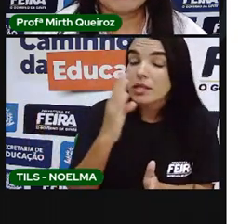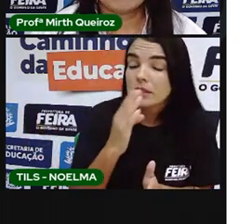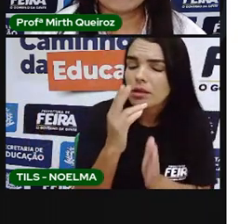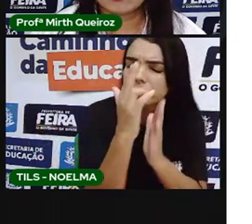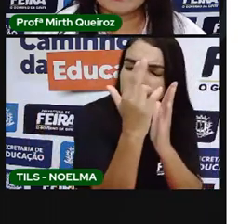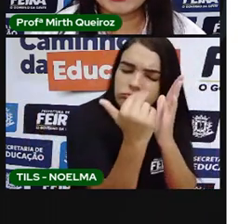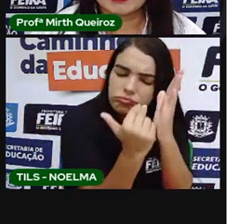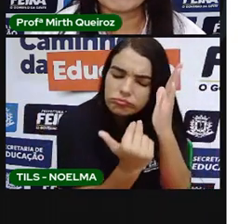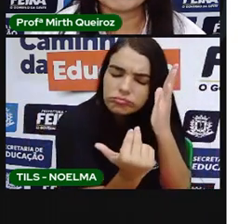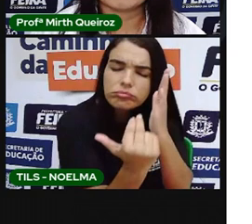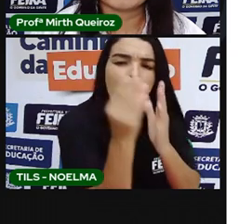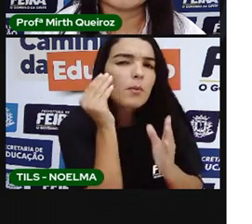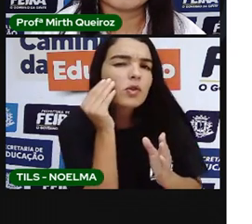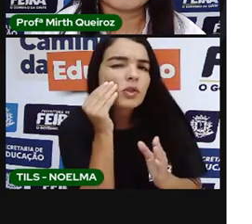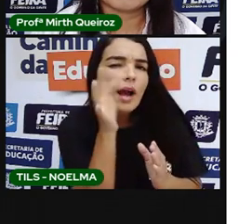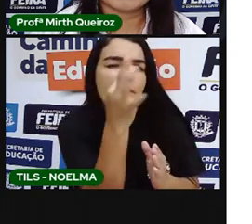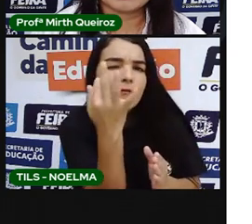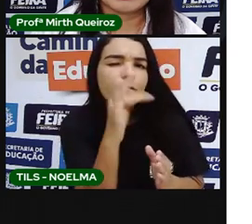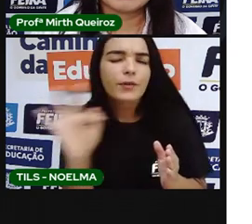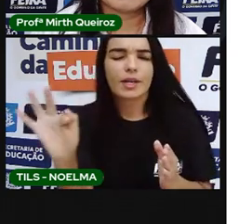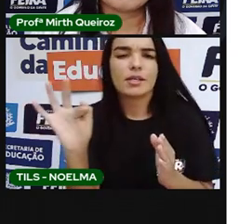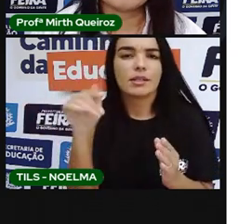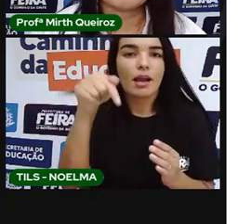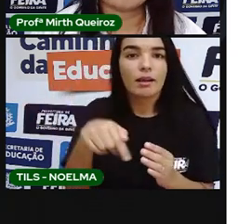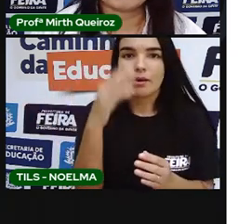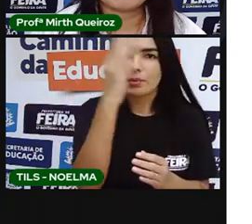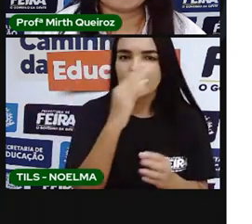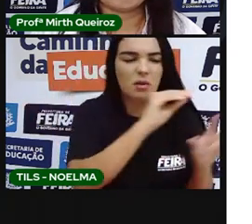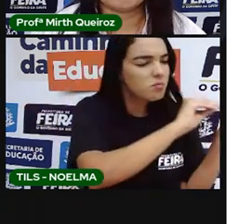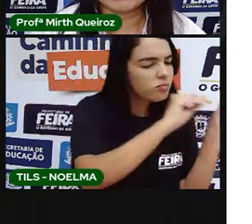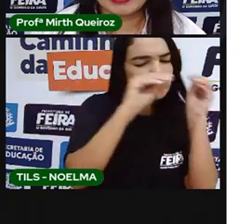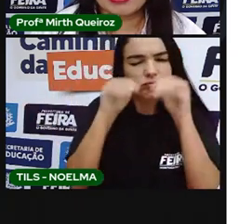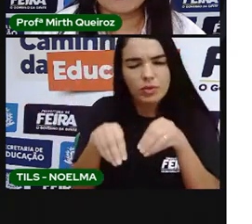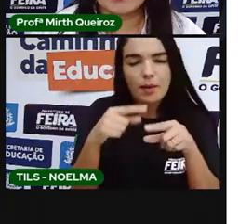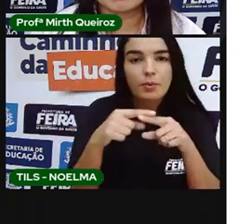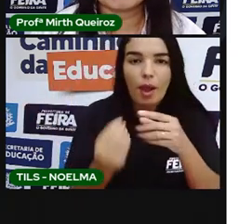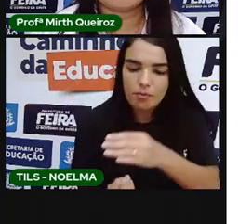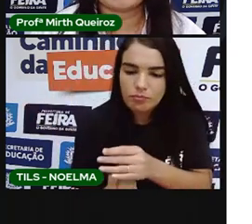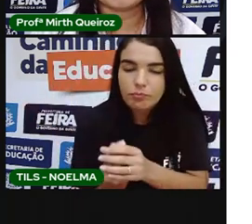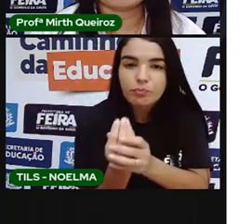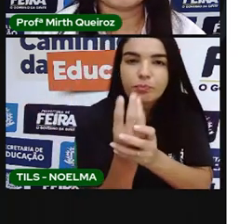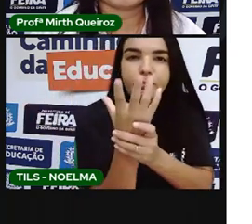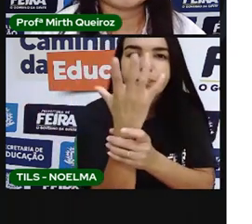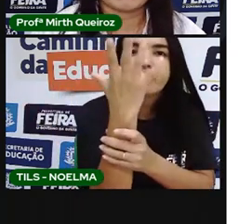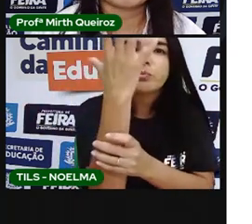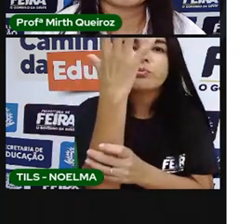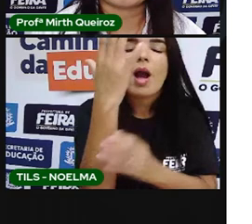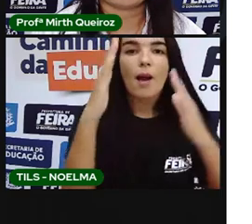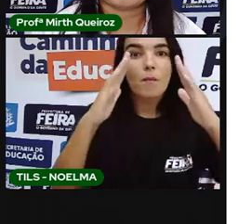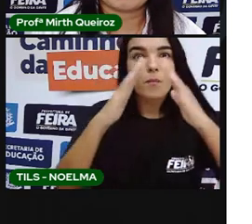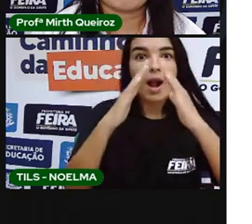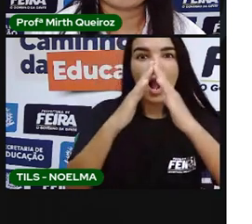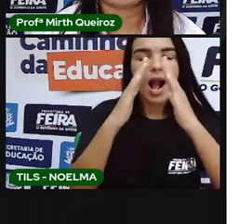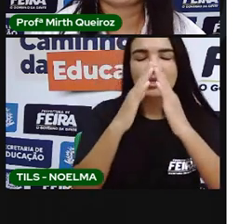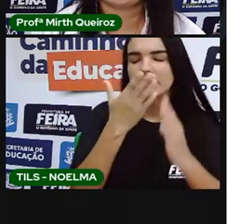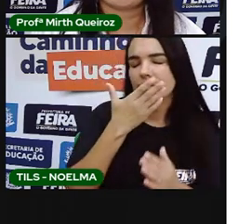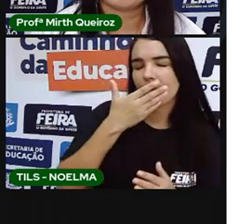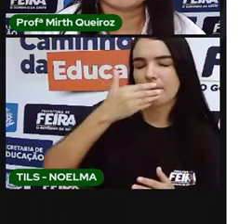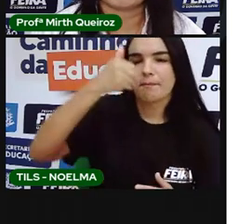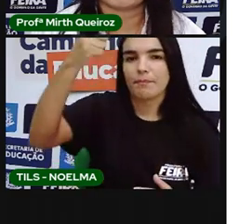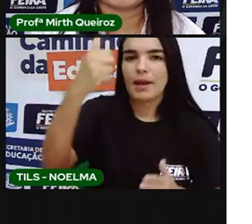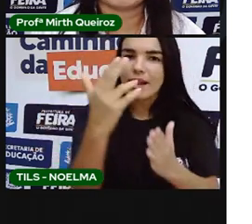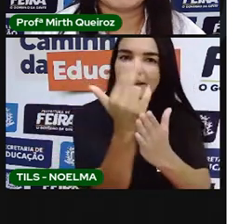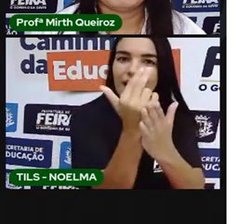Um grupo de artistas franceses que deveriam fundar uma academia de belas artes e trabalhar como